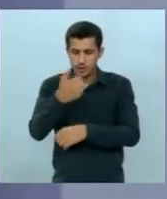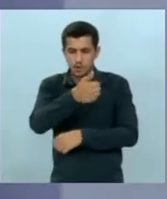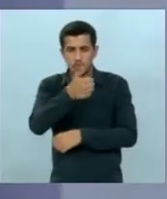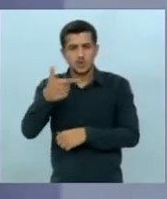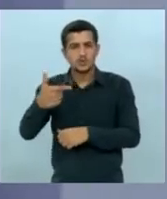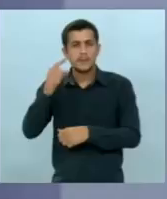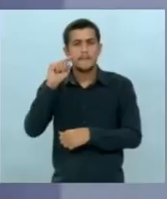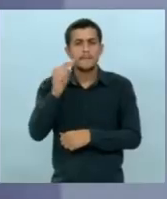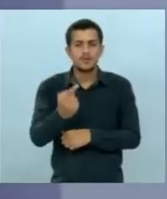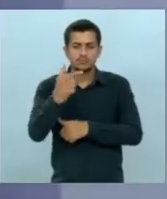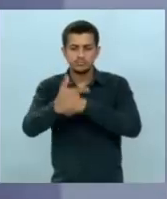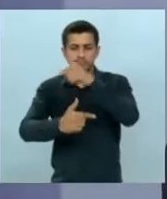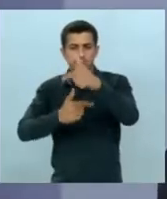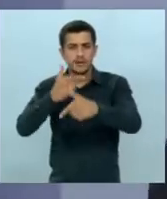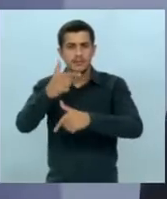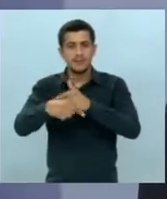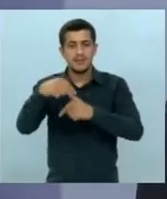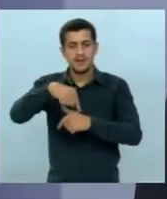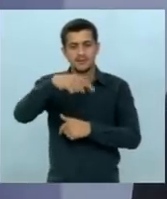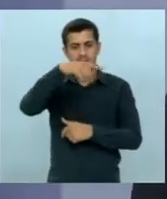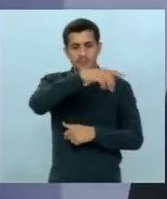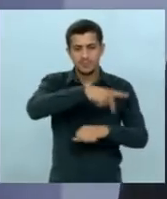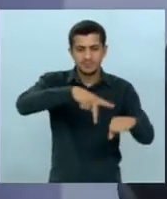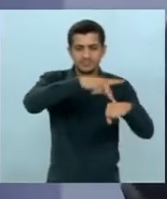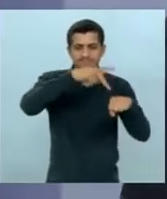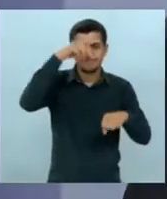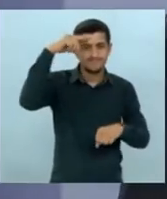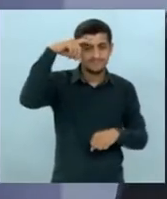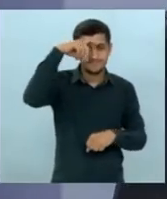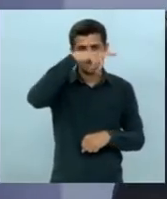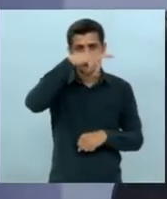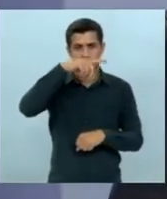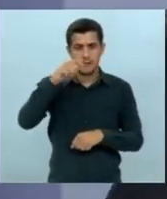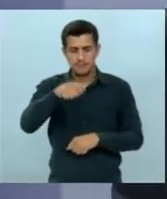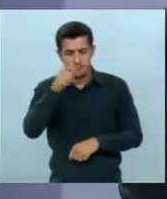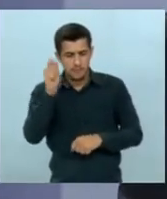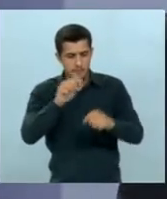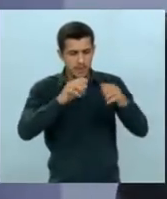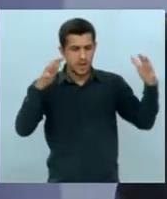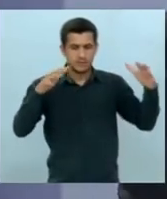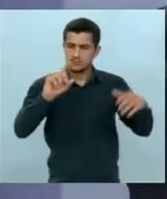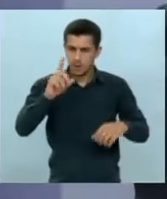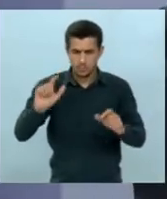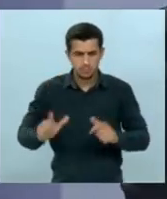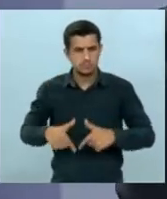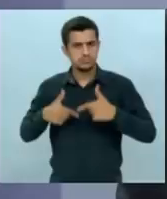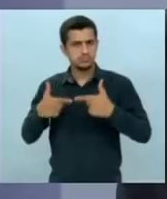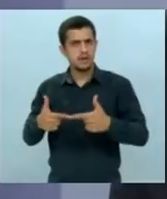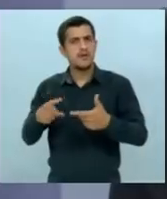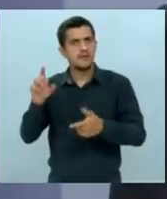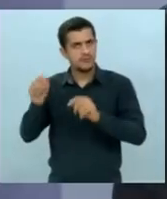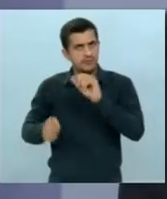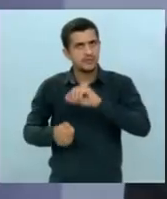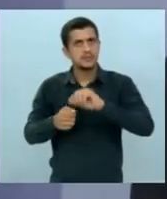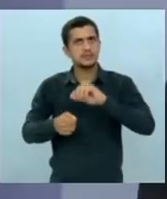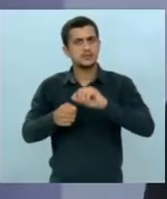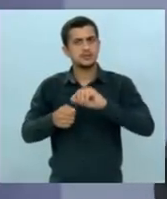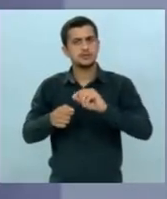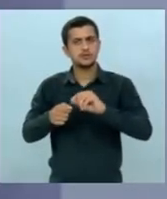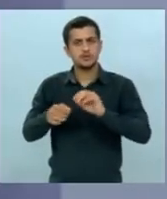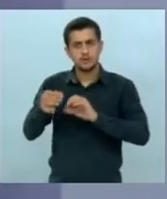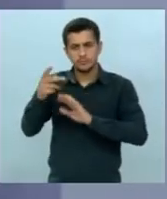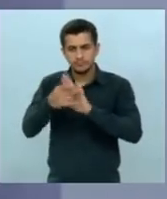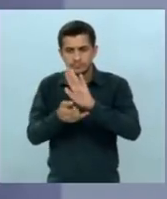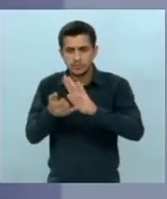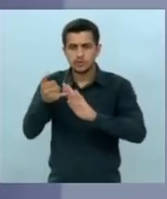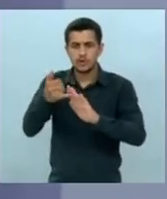nesse momento extremamente difícil do nosso país então não tem varinha mágica é tomar atitudes e fazer um programa como nós fizemos